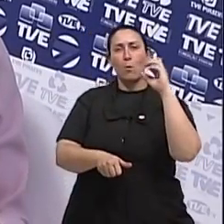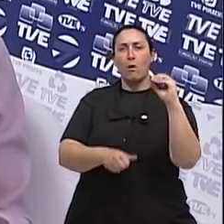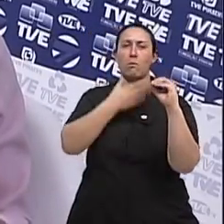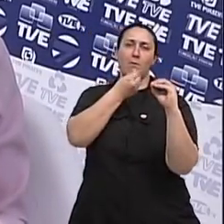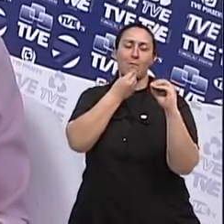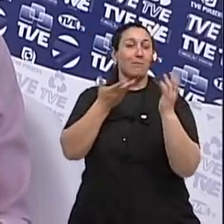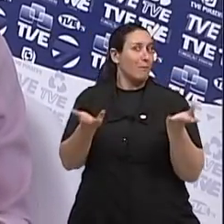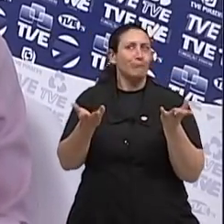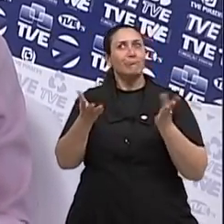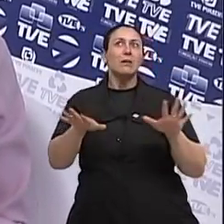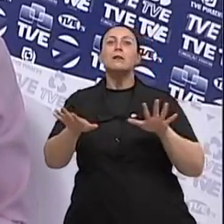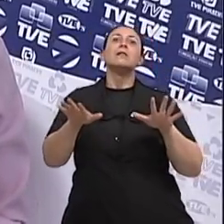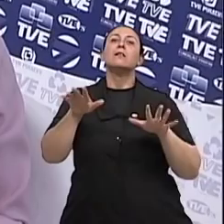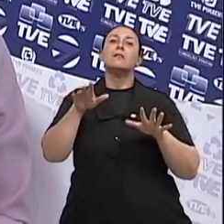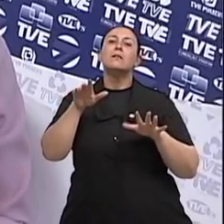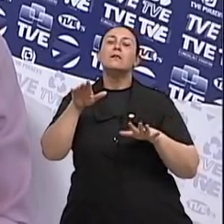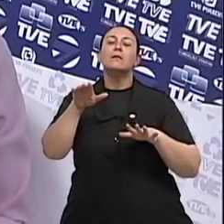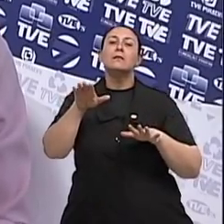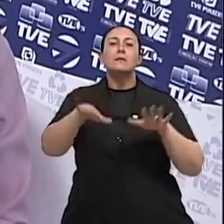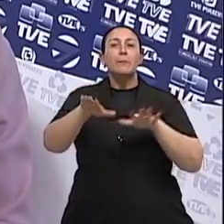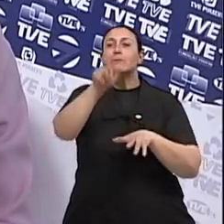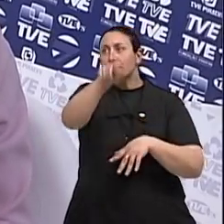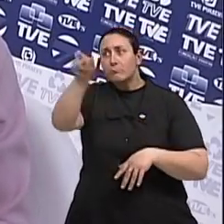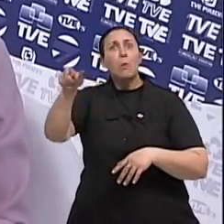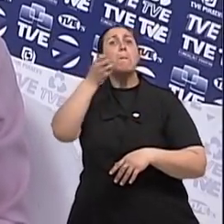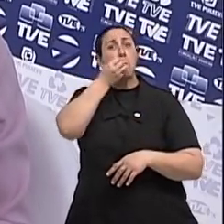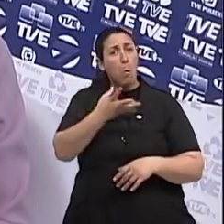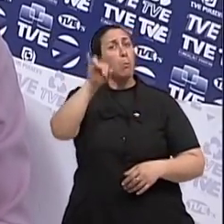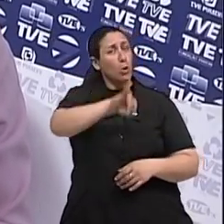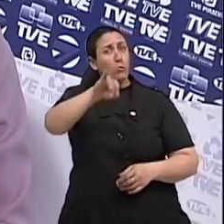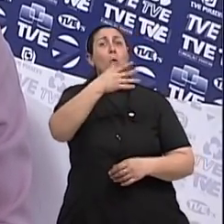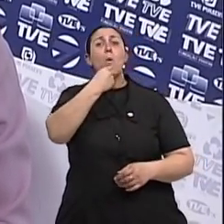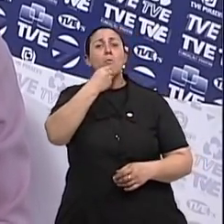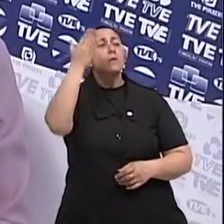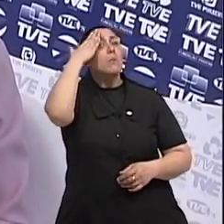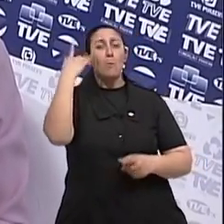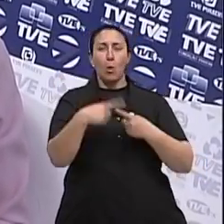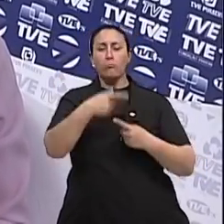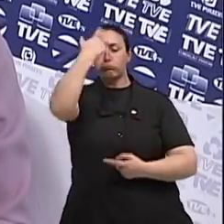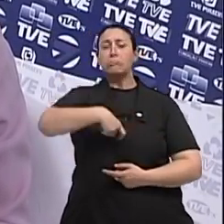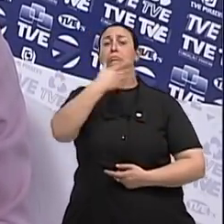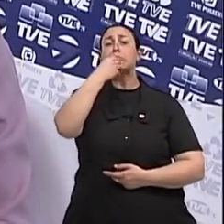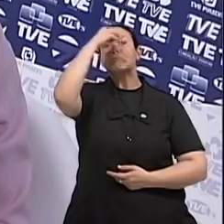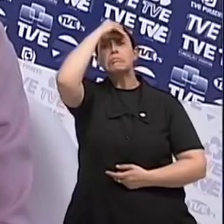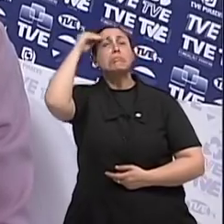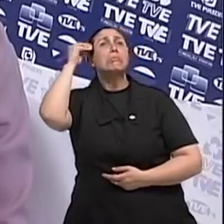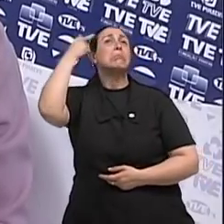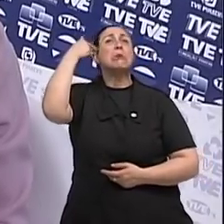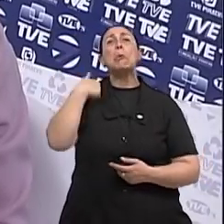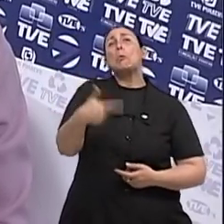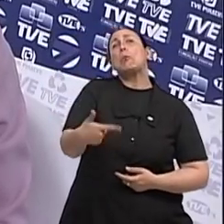que é bem legal que esse cidadão pergunta sobre isso, porque ele já tem a preocupação e